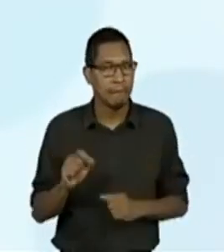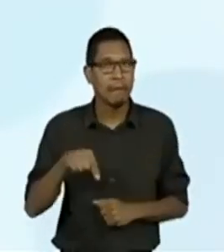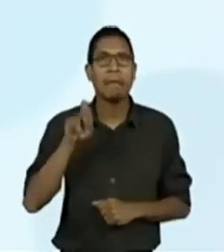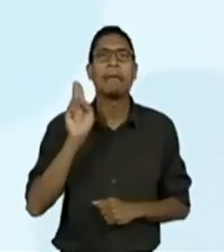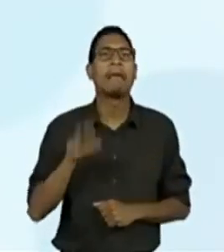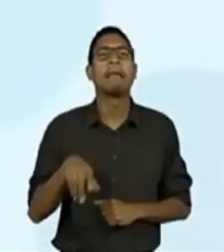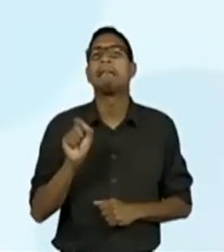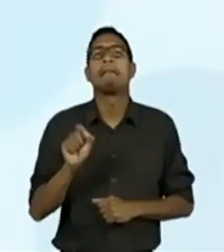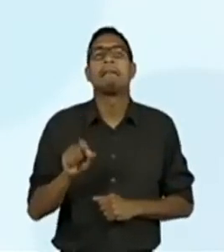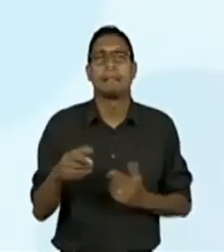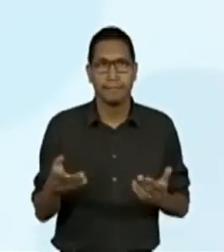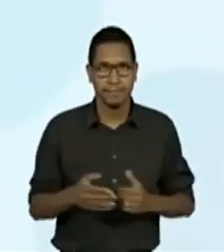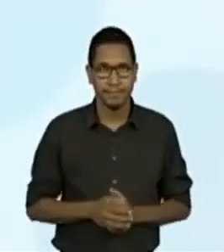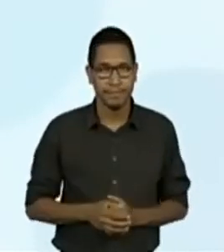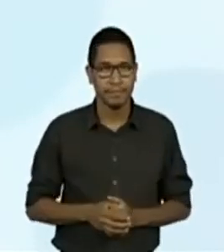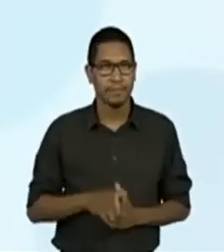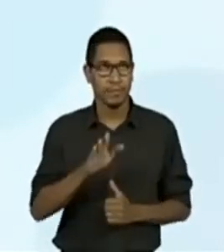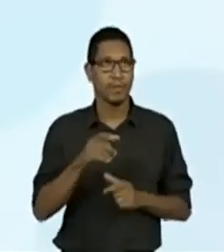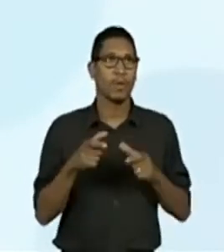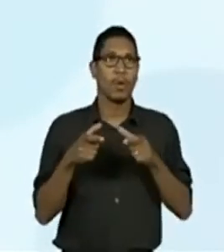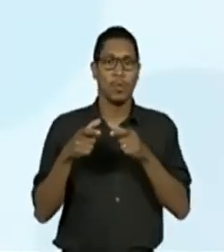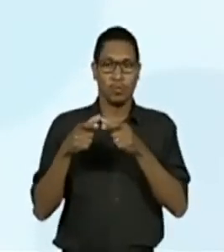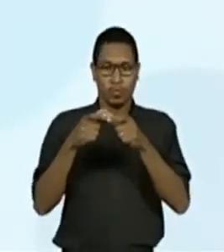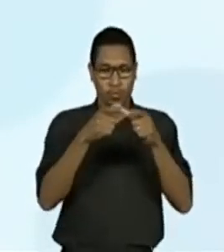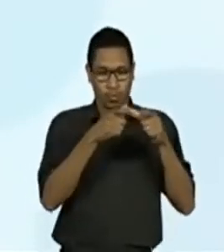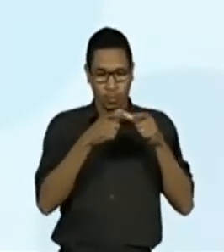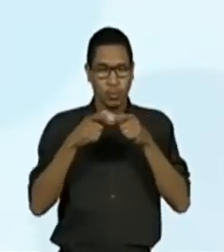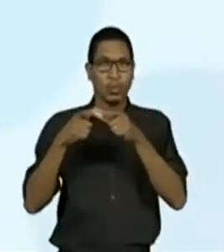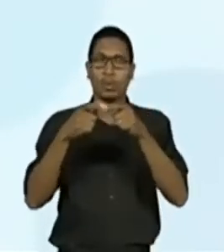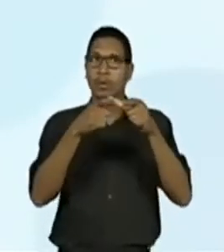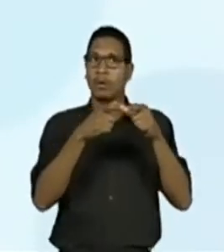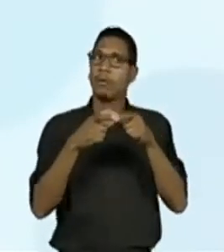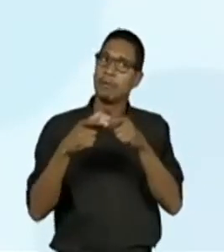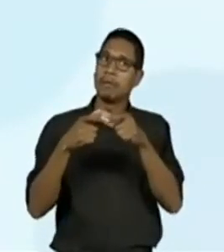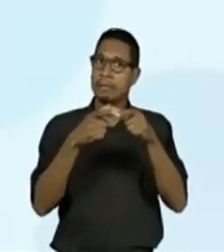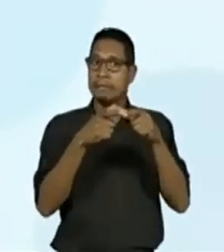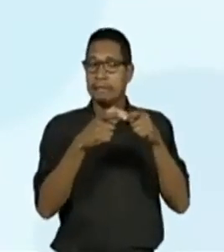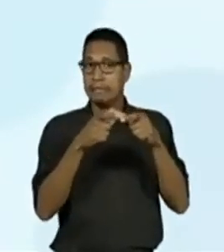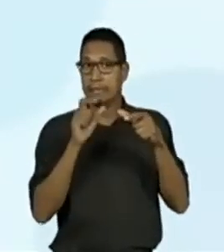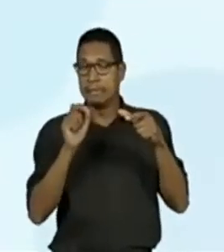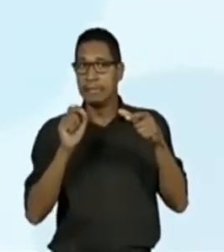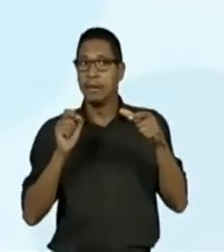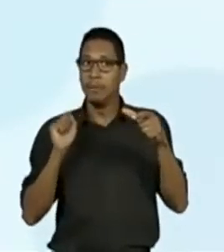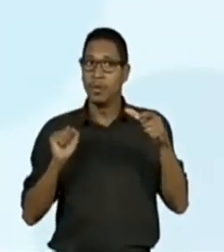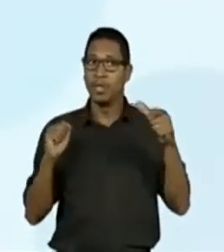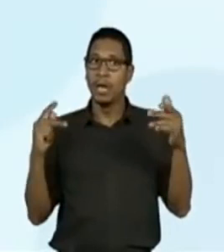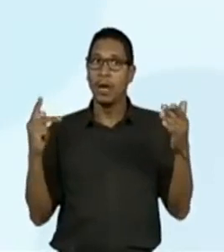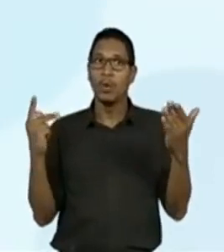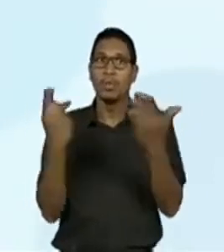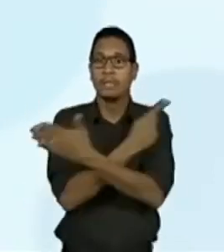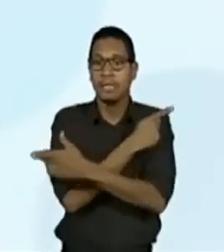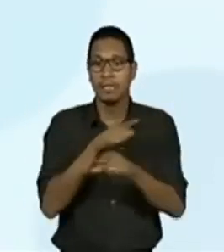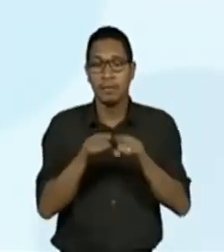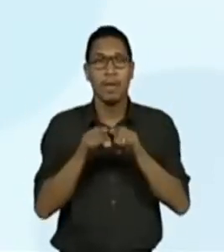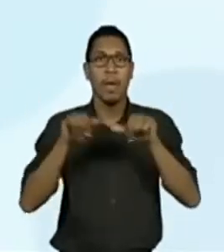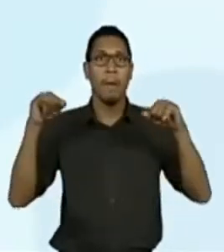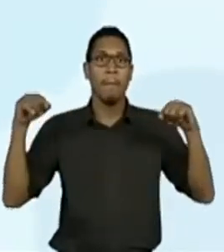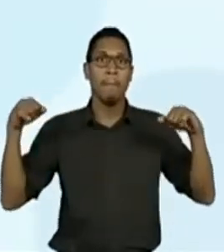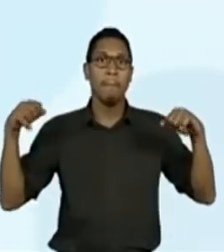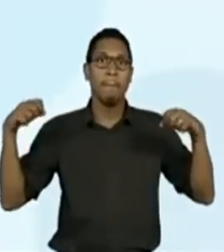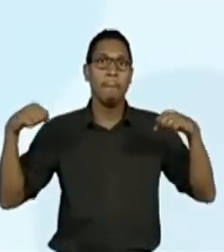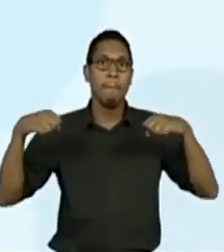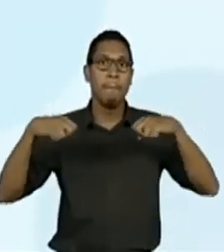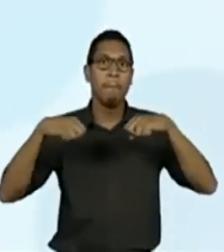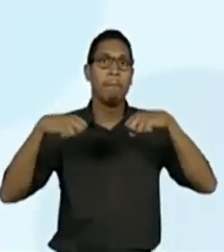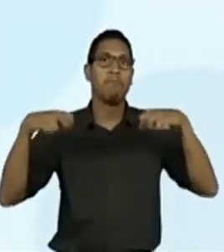os discos voadores podem causar um grande acidente grave, pode matar muita pessoa? Vocês